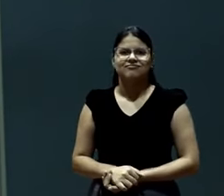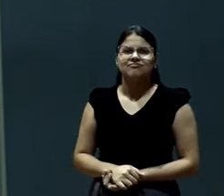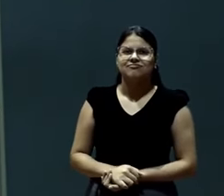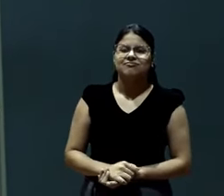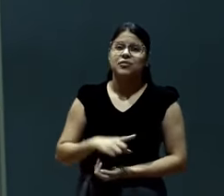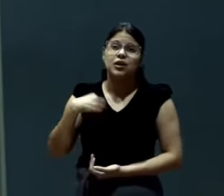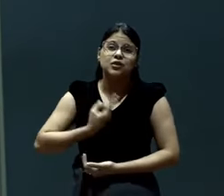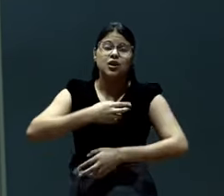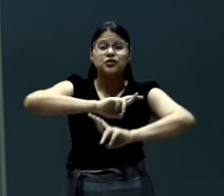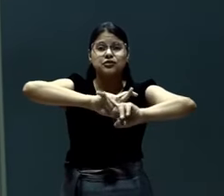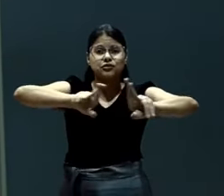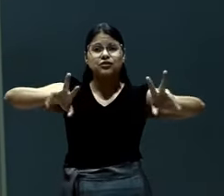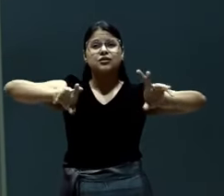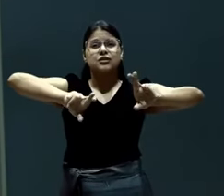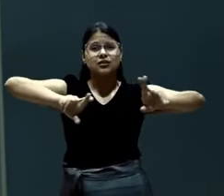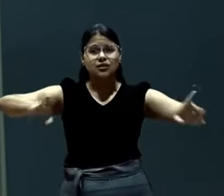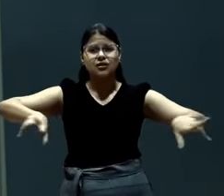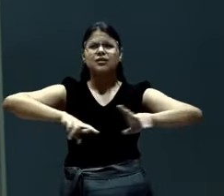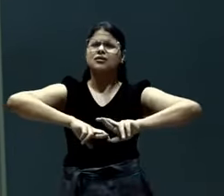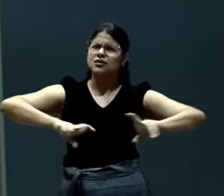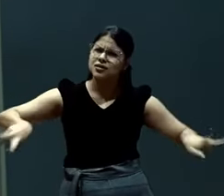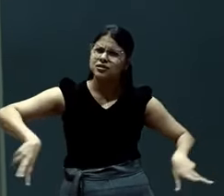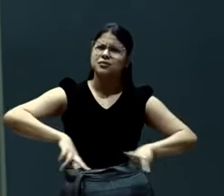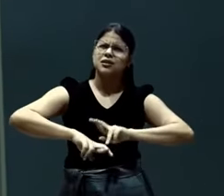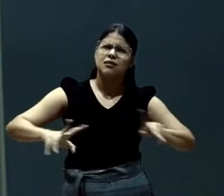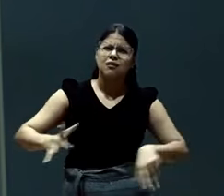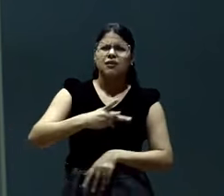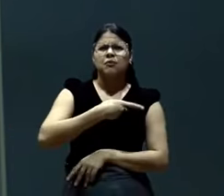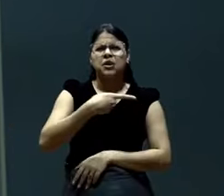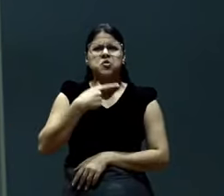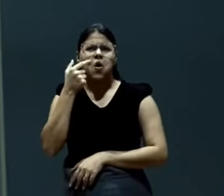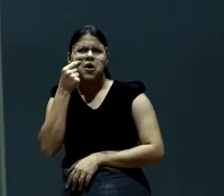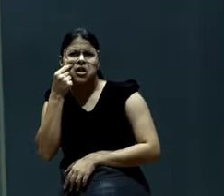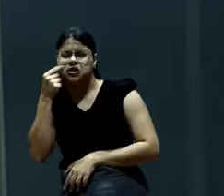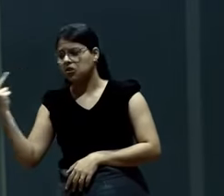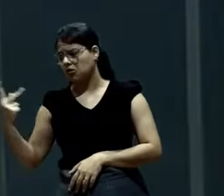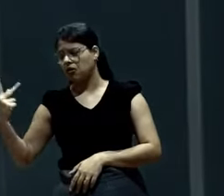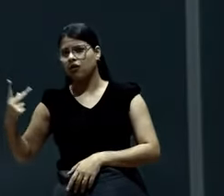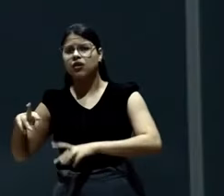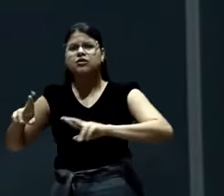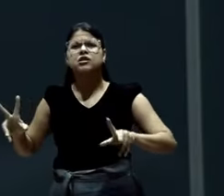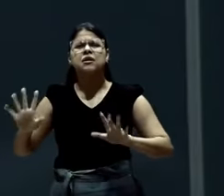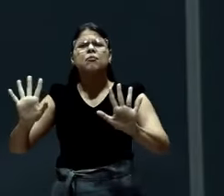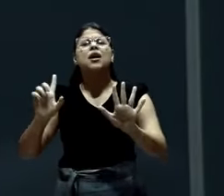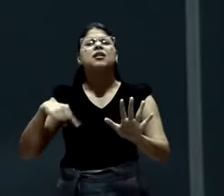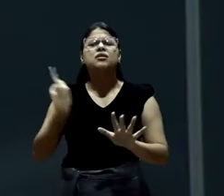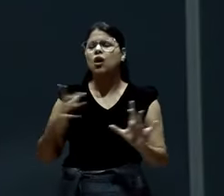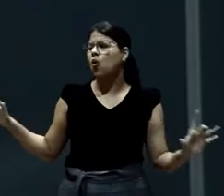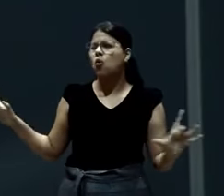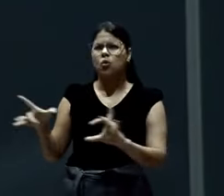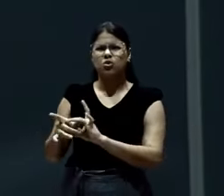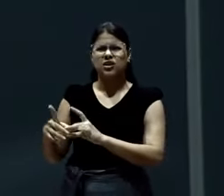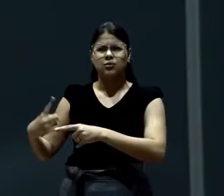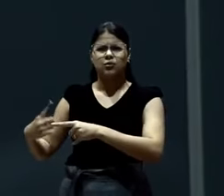Estamos diferentes. Pastor Galdino. Pastor Alexandre. Mas o que nos une. Não é